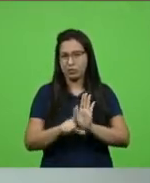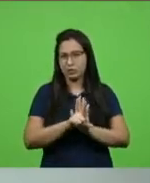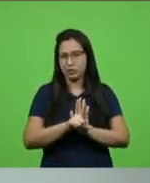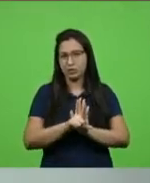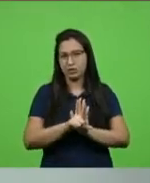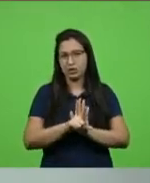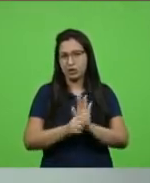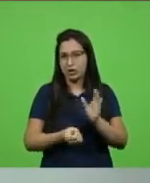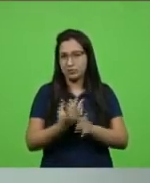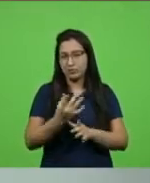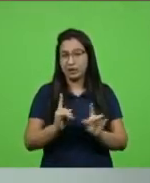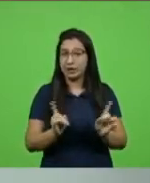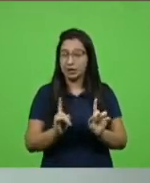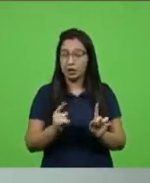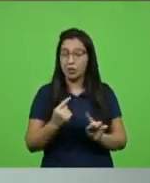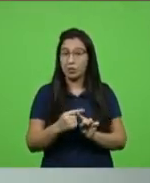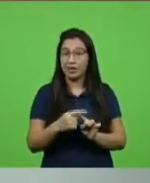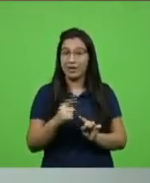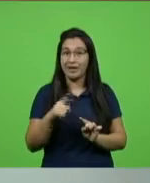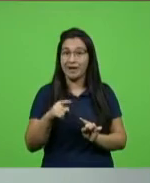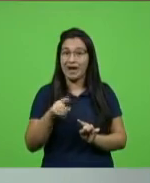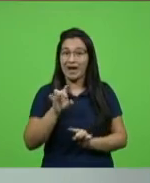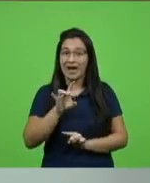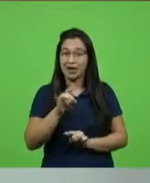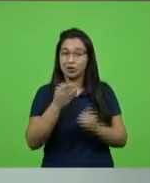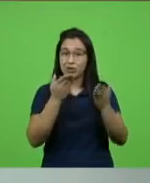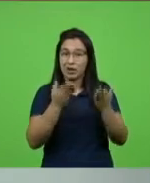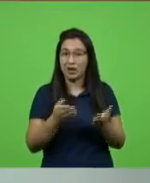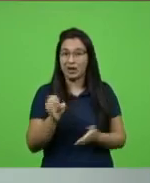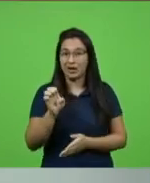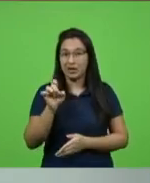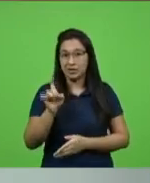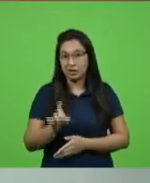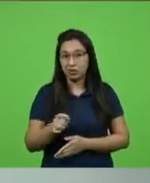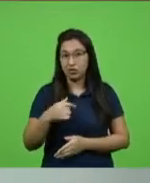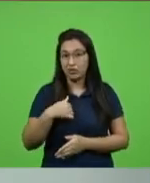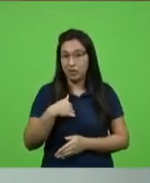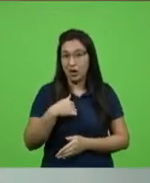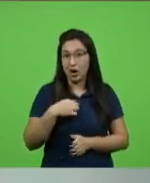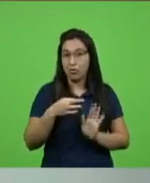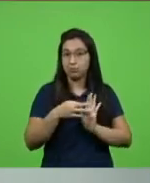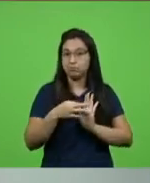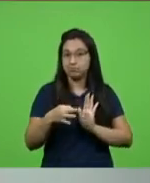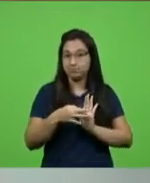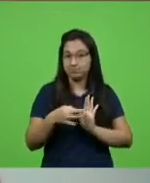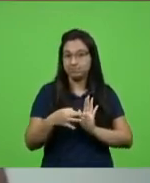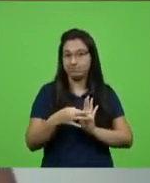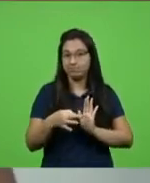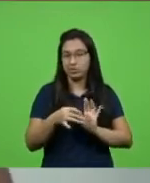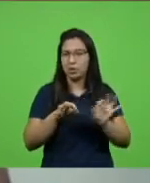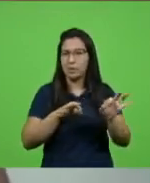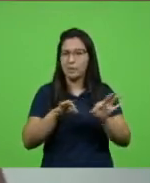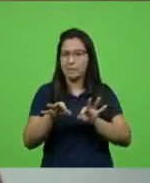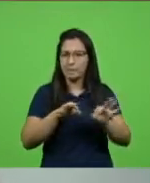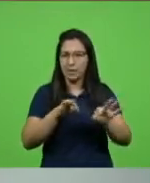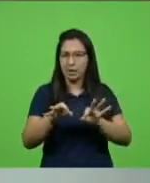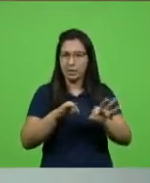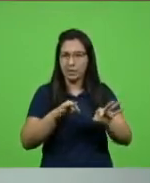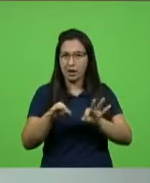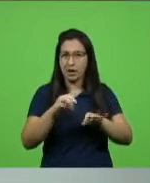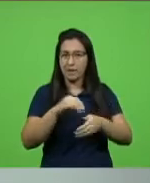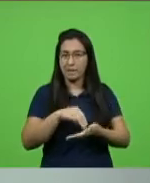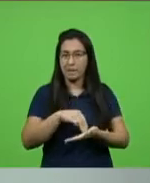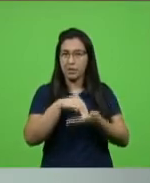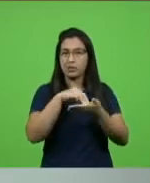porque essa competência é exclusiva do executivo por isso que eu a gente vai preparar uma moção